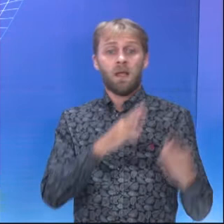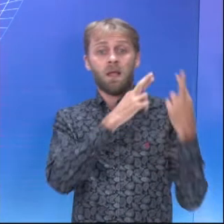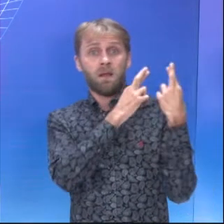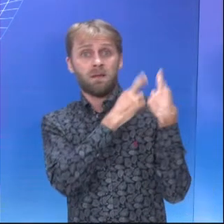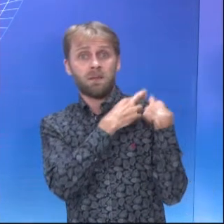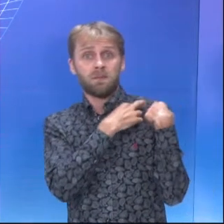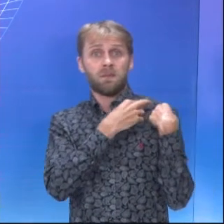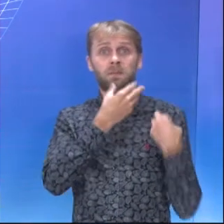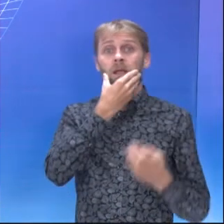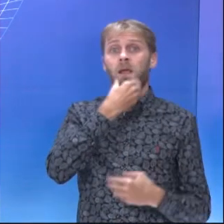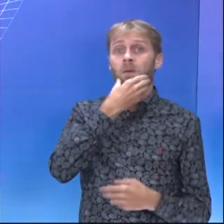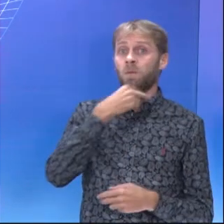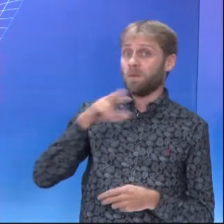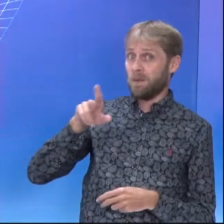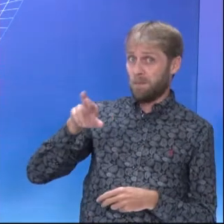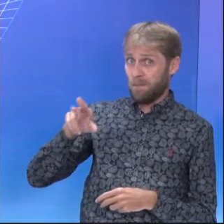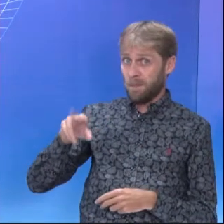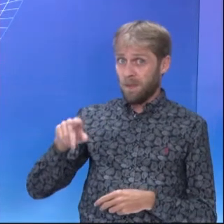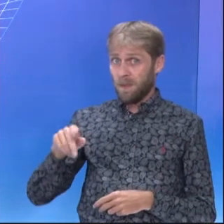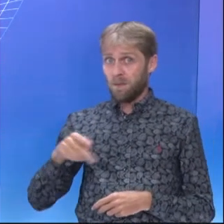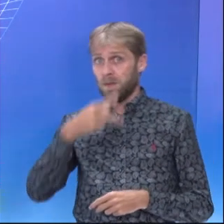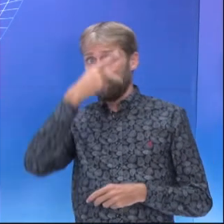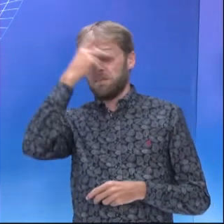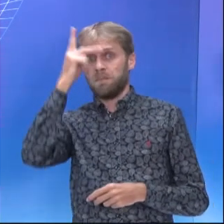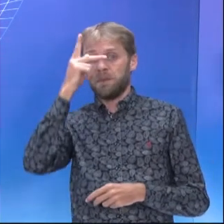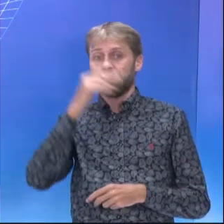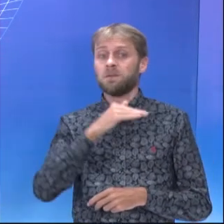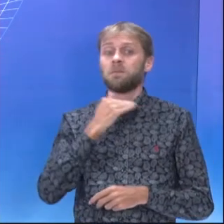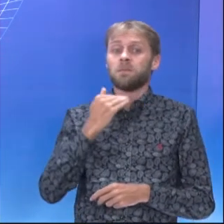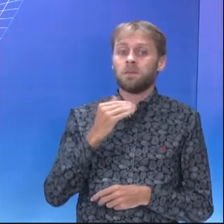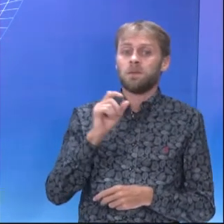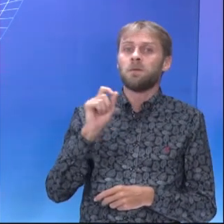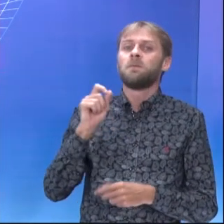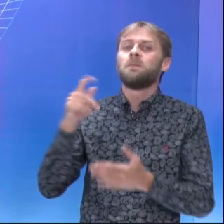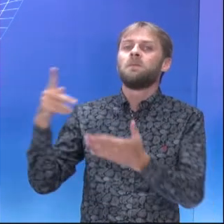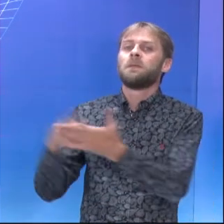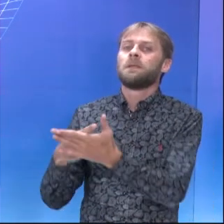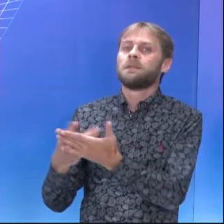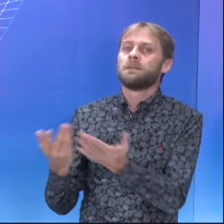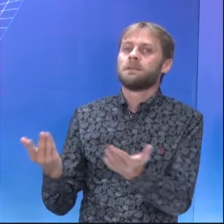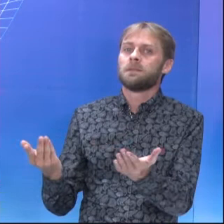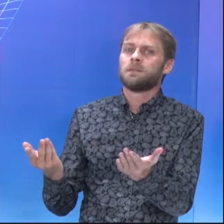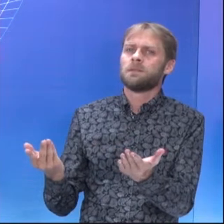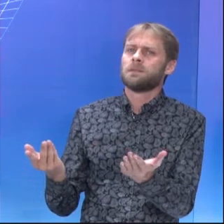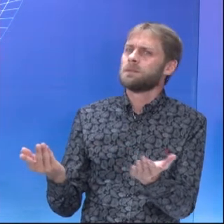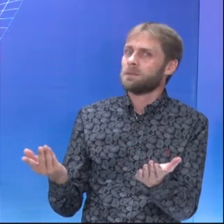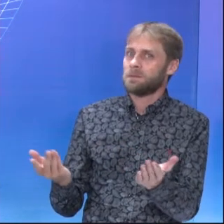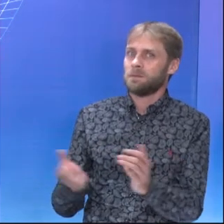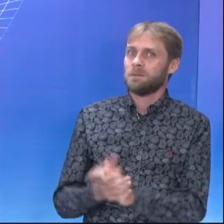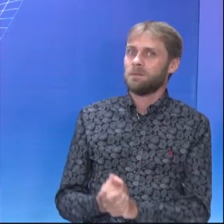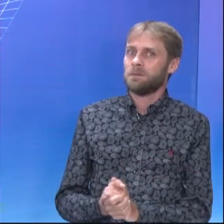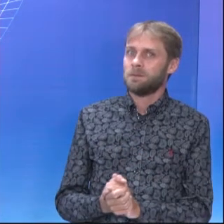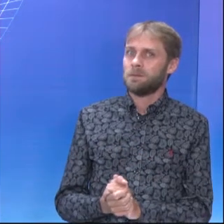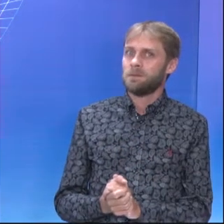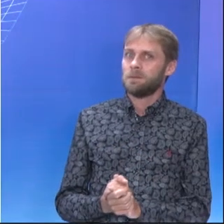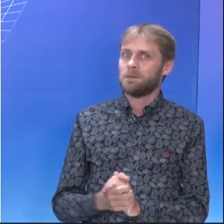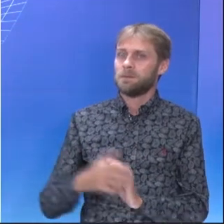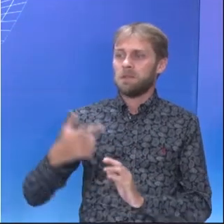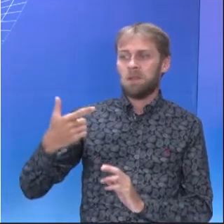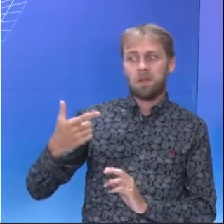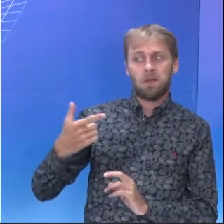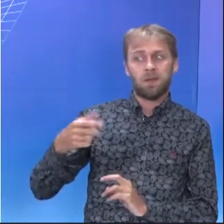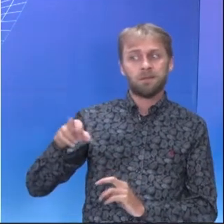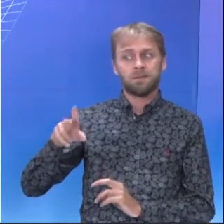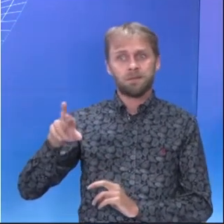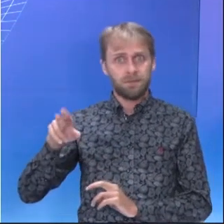Responsabilizar o irmão da vítima pelo incidente ocorrido. Eita, olha só. Temos dois irmãos.